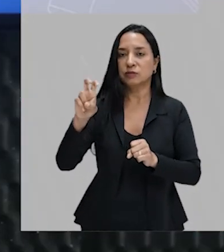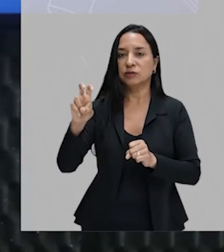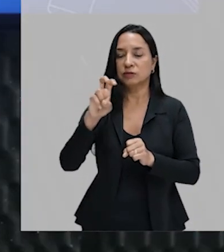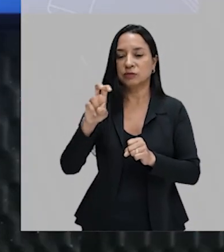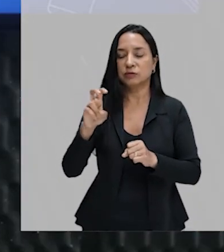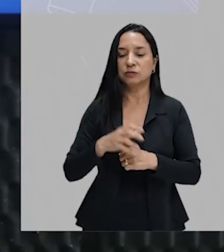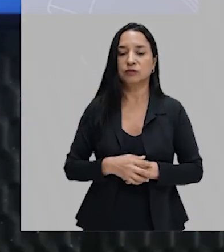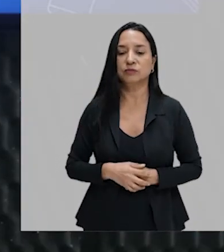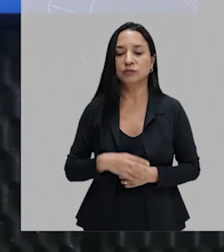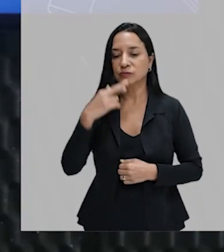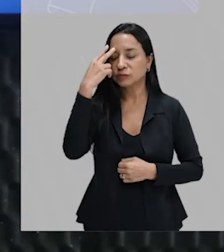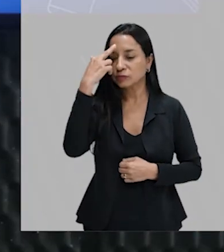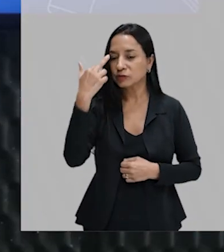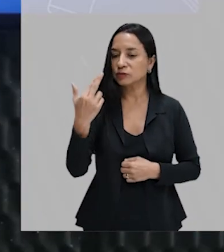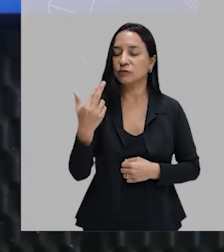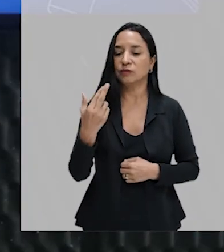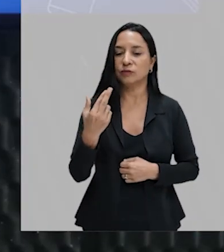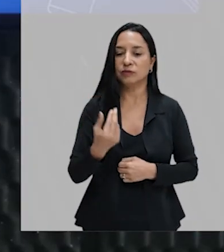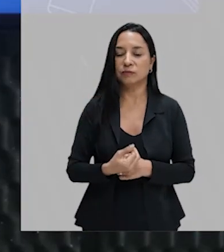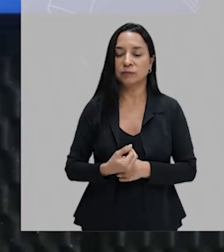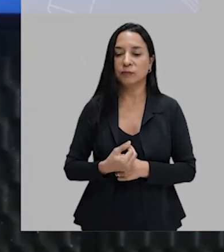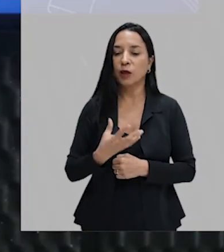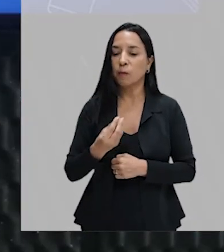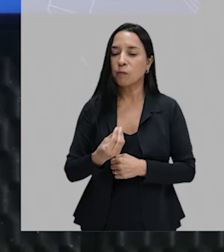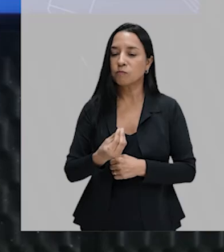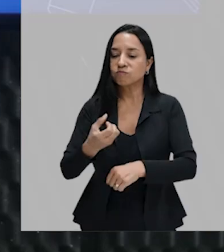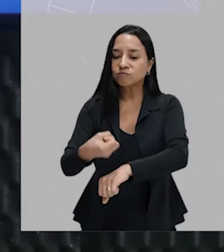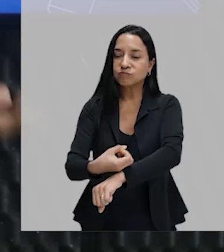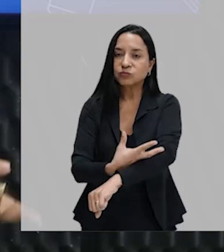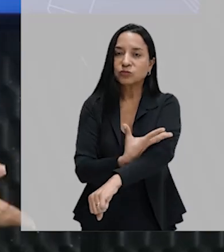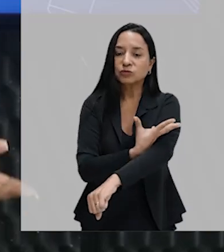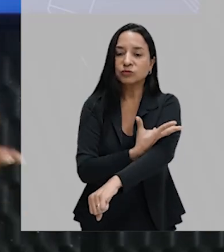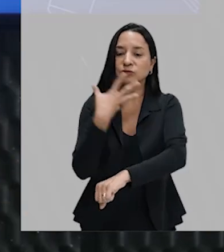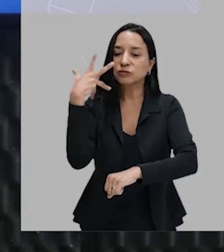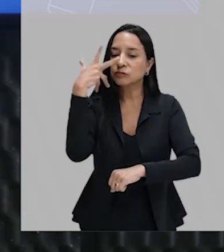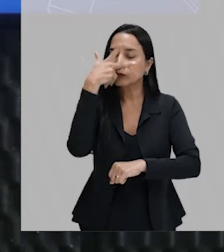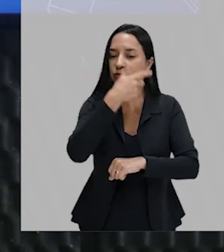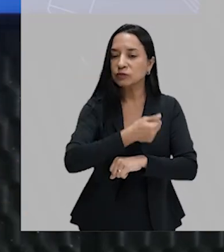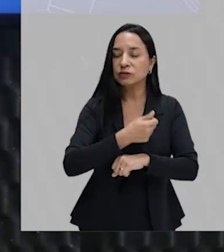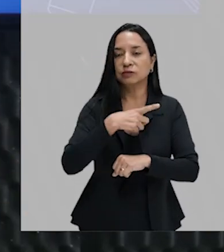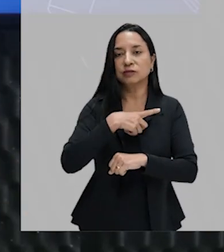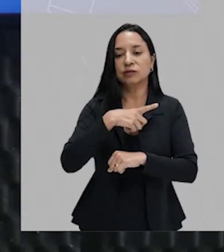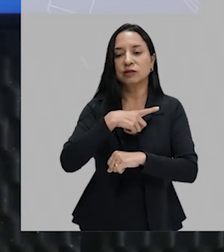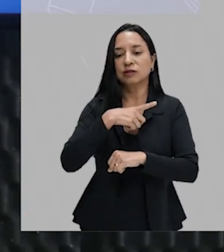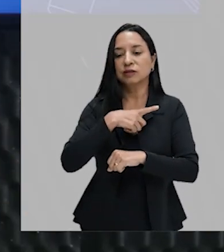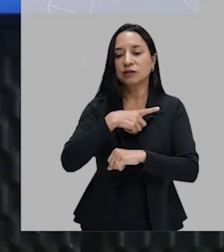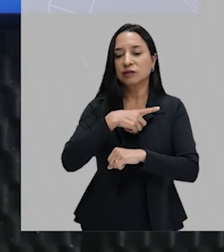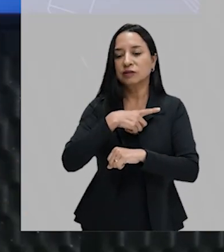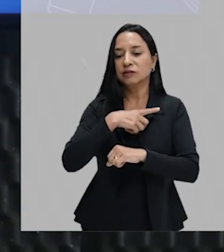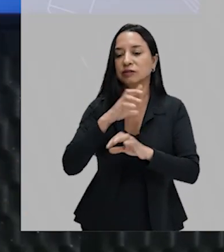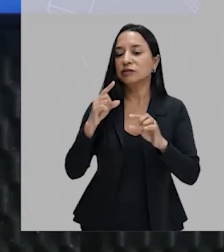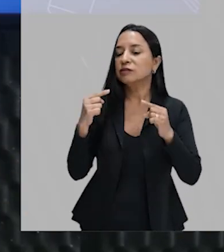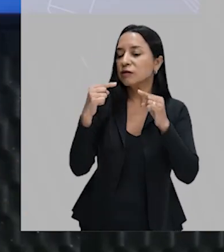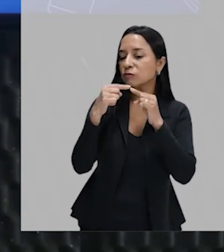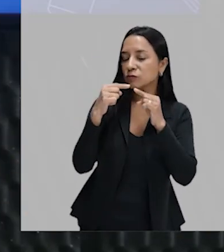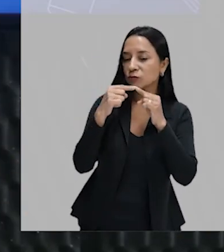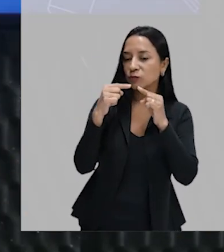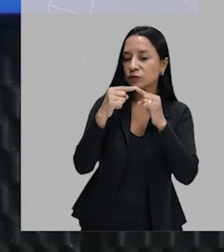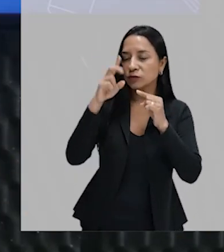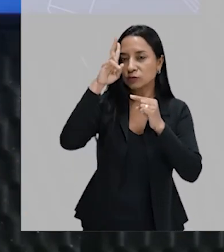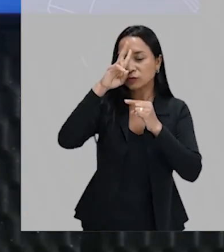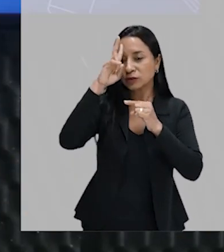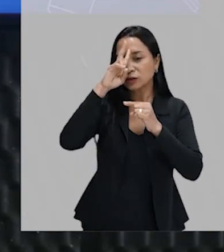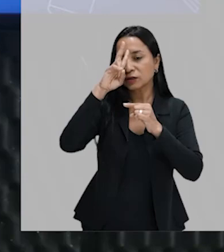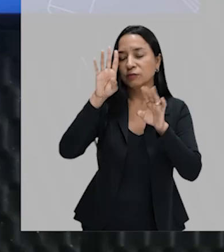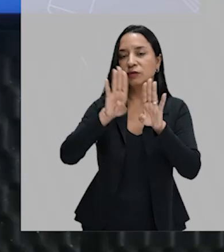é uma história muito emocionante, bonita e que tem associações, a gente relembra um